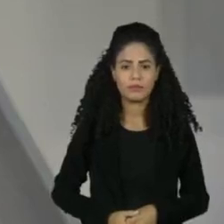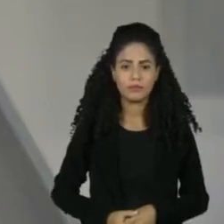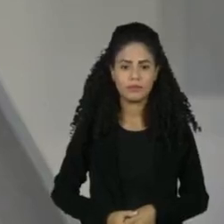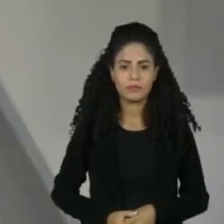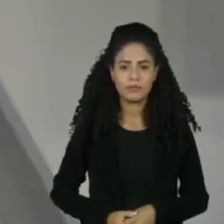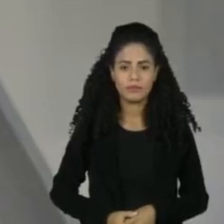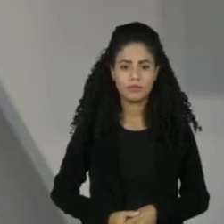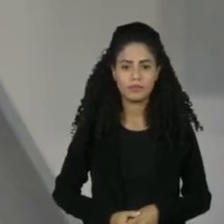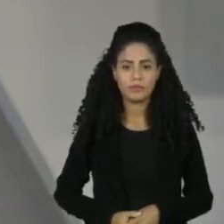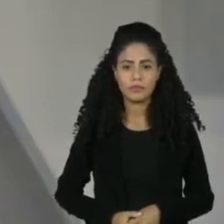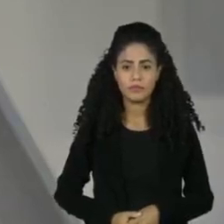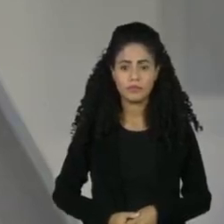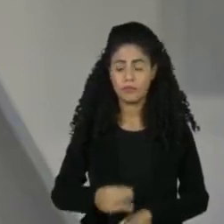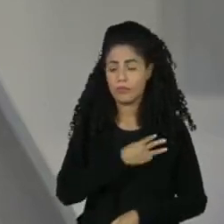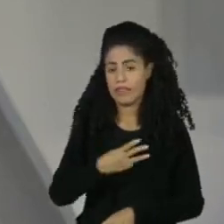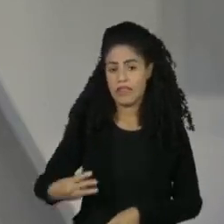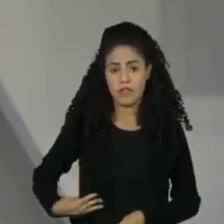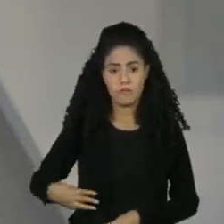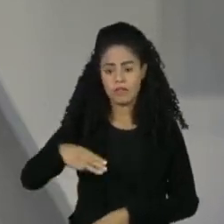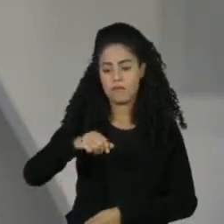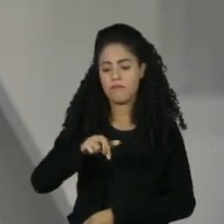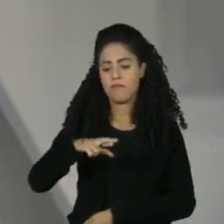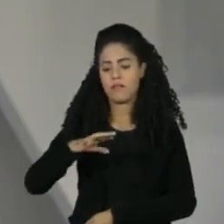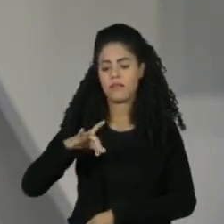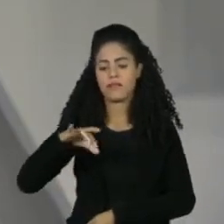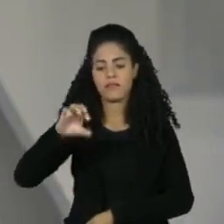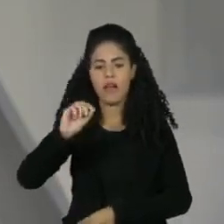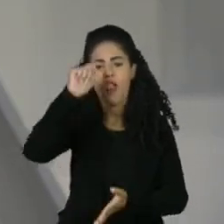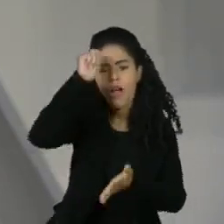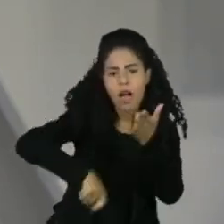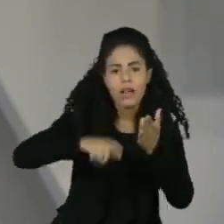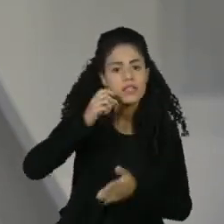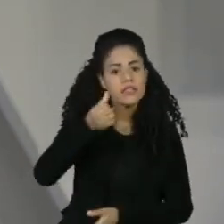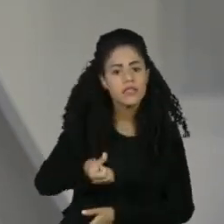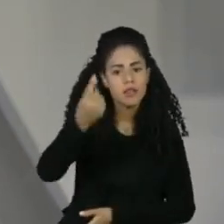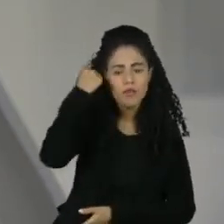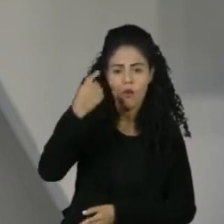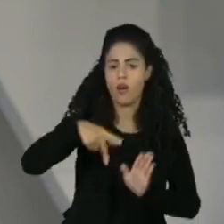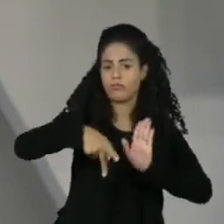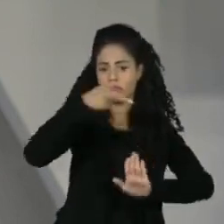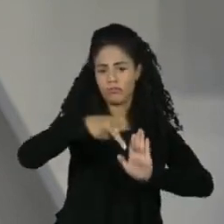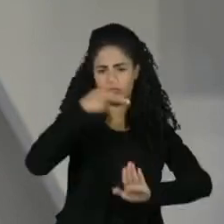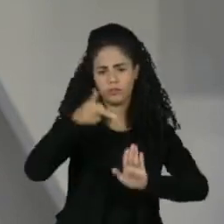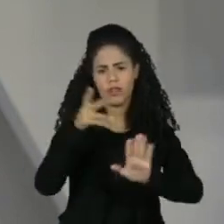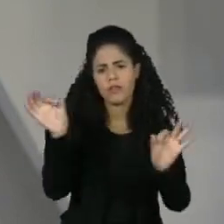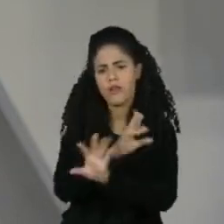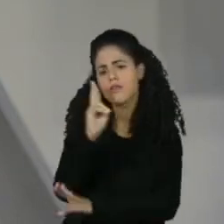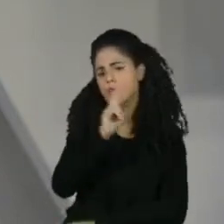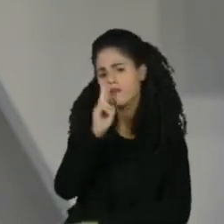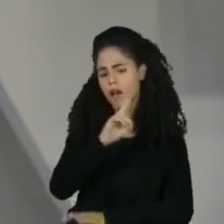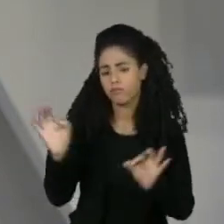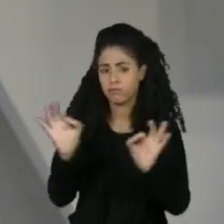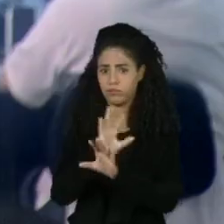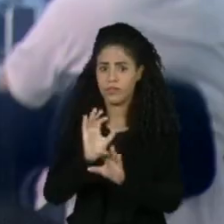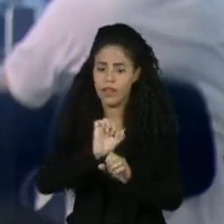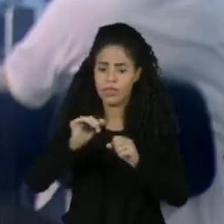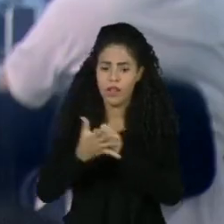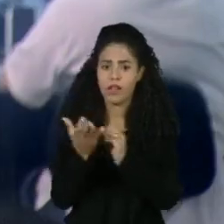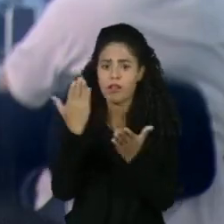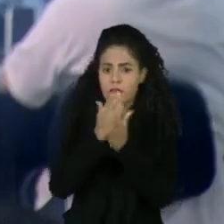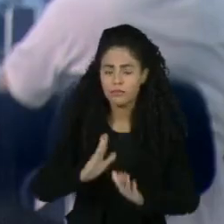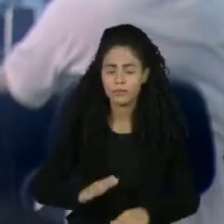O ministro da Saúde, Marcelo Queiroga, assinou na última sexta-feira uma portaria encerrando a emergência sanitária.